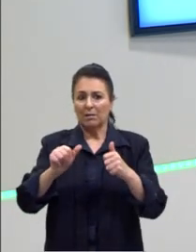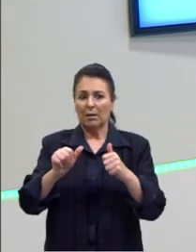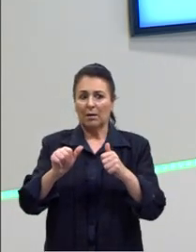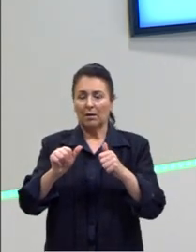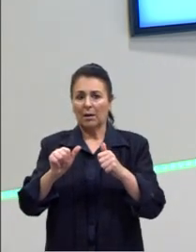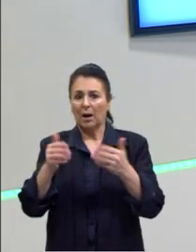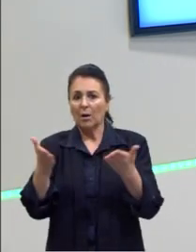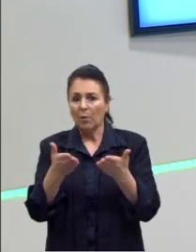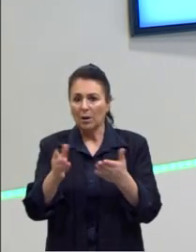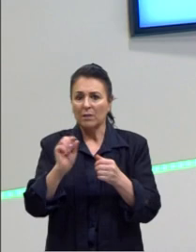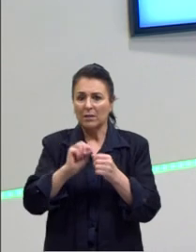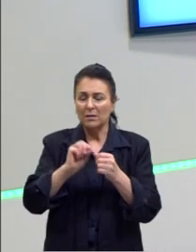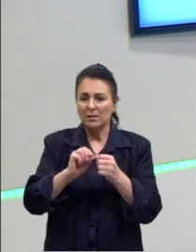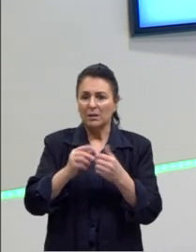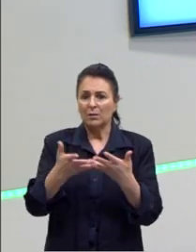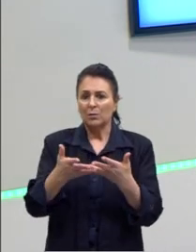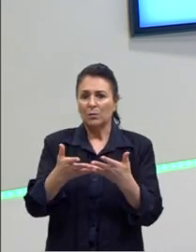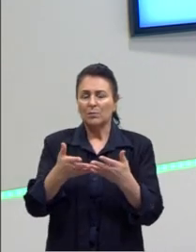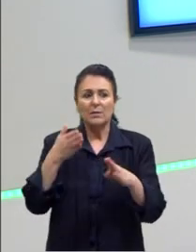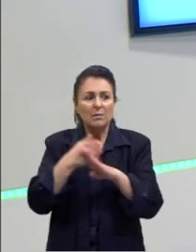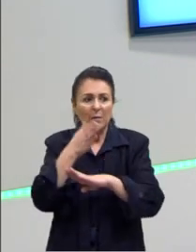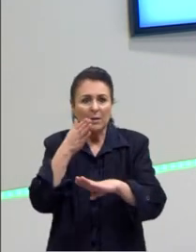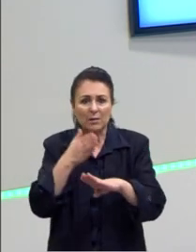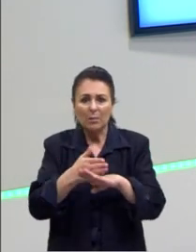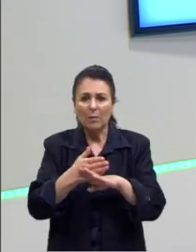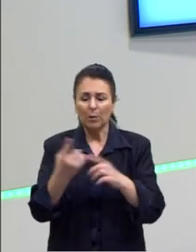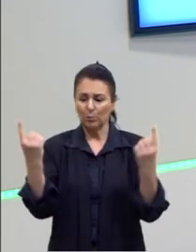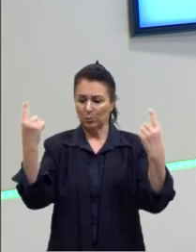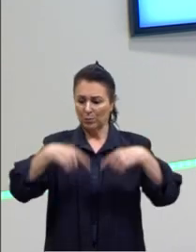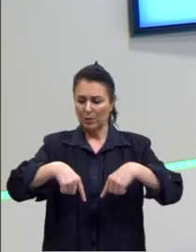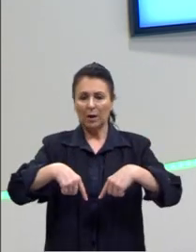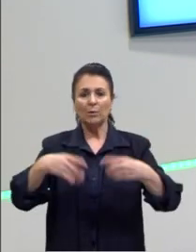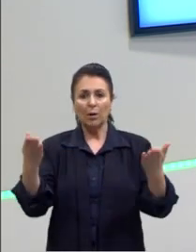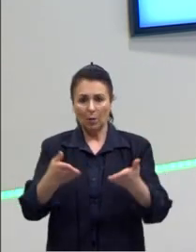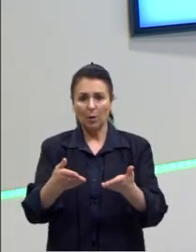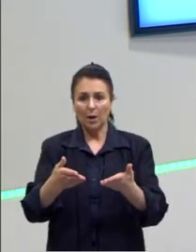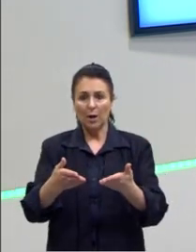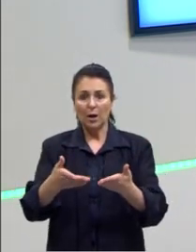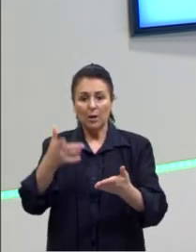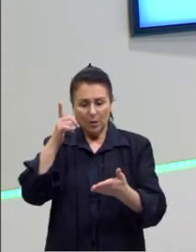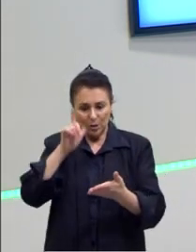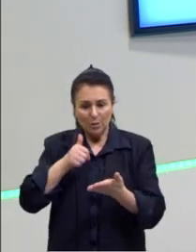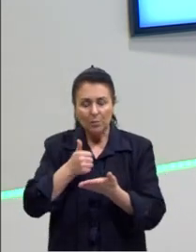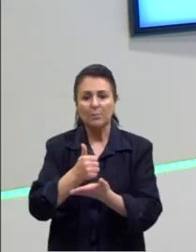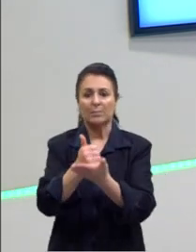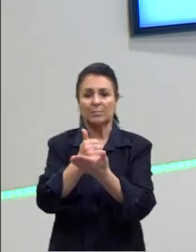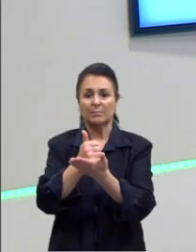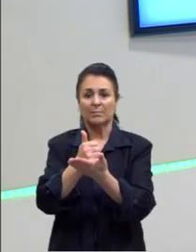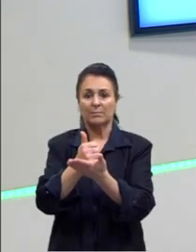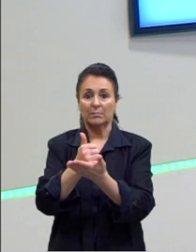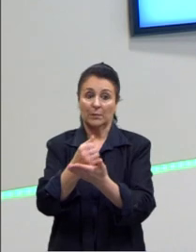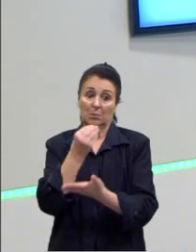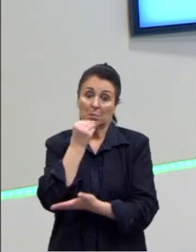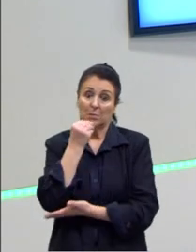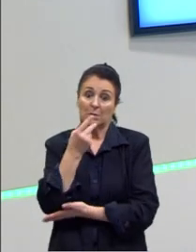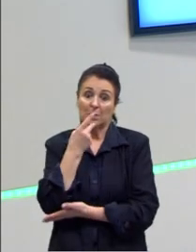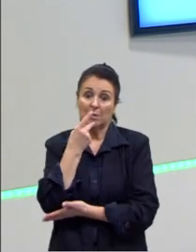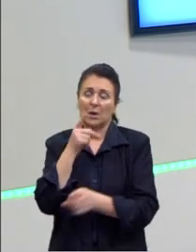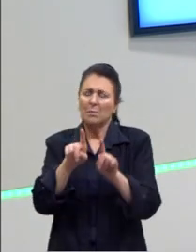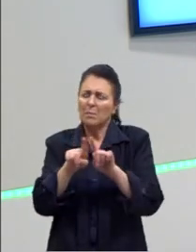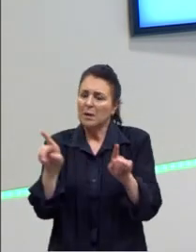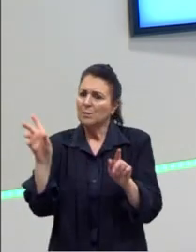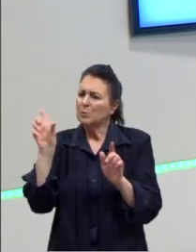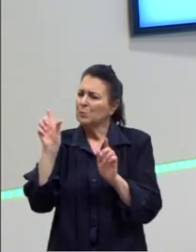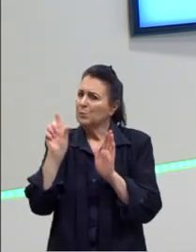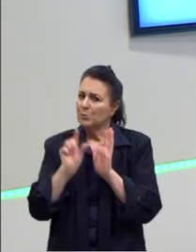Se eu tivesse participado do campeonato, eu poderia estar na final. É uma probabilidade, né? Mas, muito